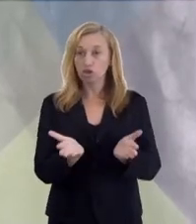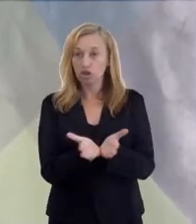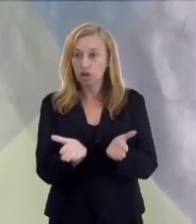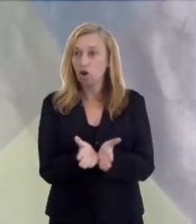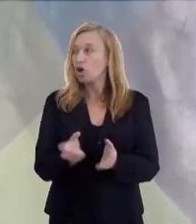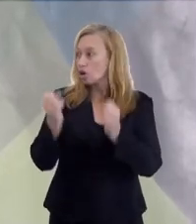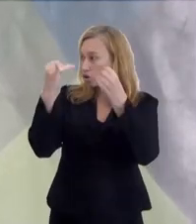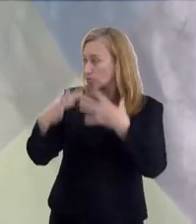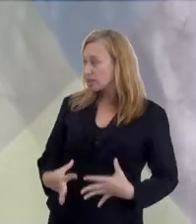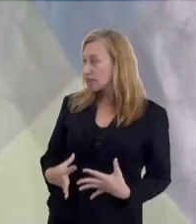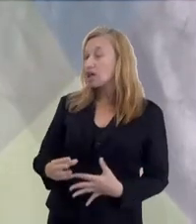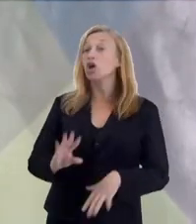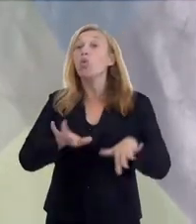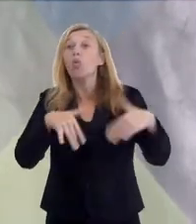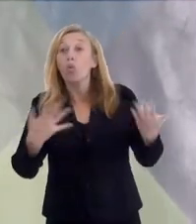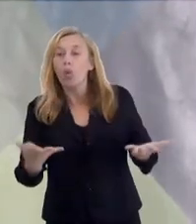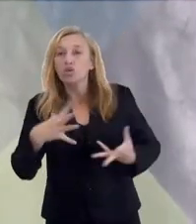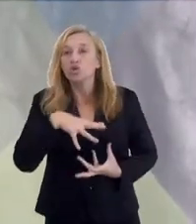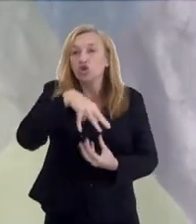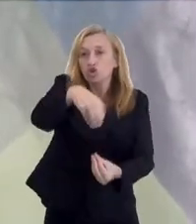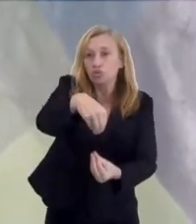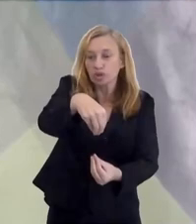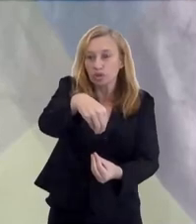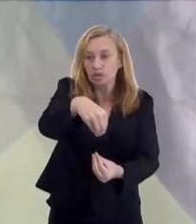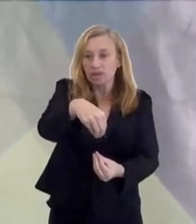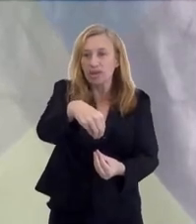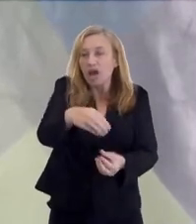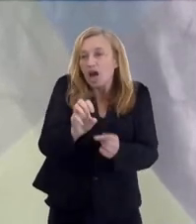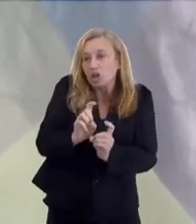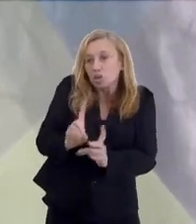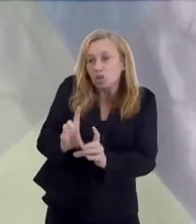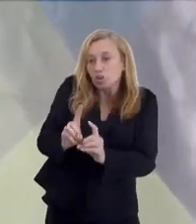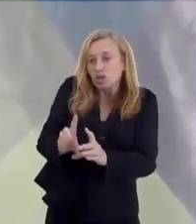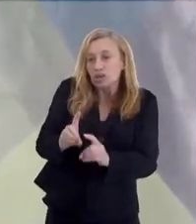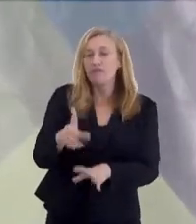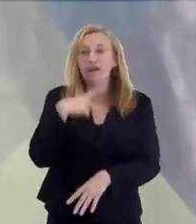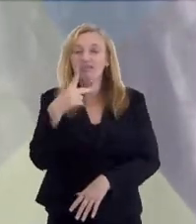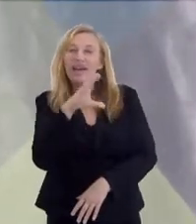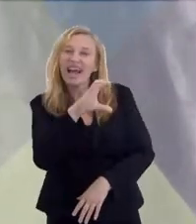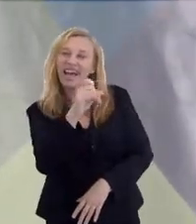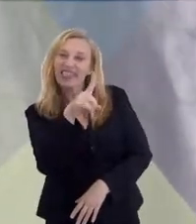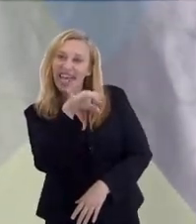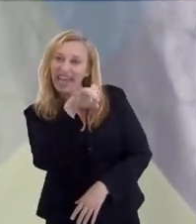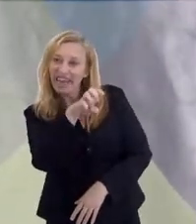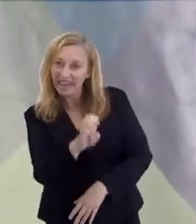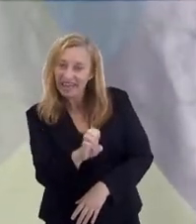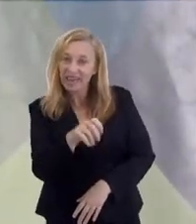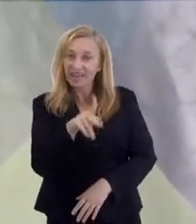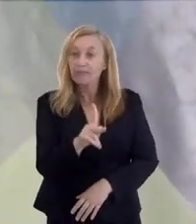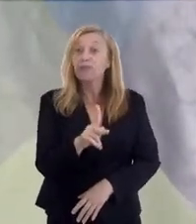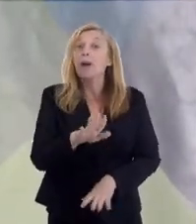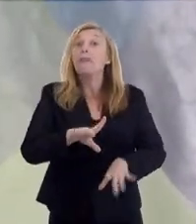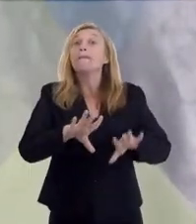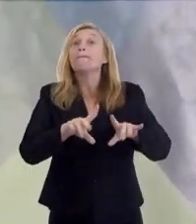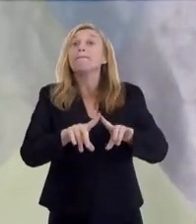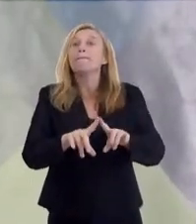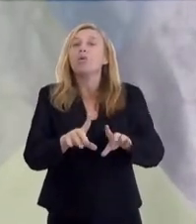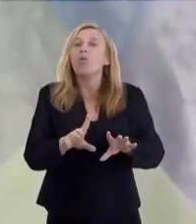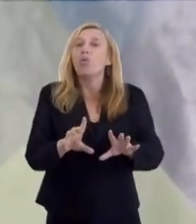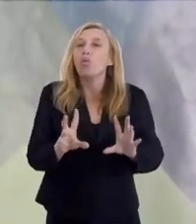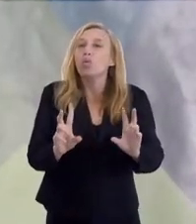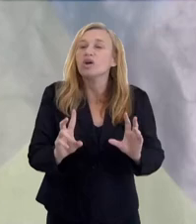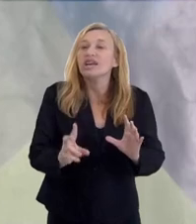que Kardec, quando os Espíritos trouxeram a doutrina, uma coisa muito importante, nós falamos de Kardec, mas